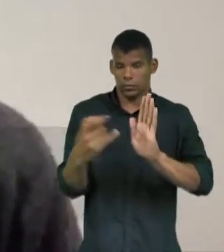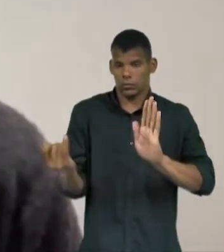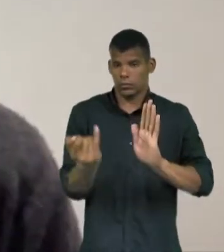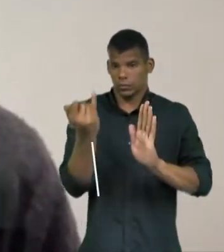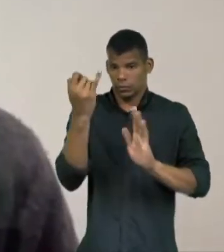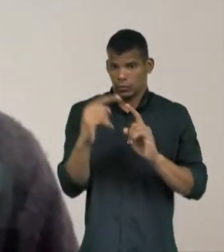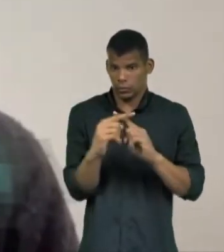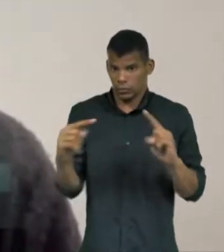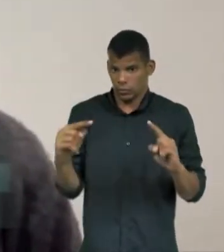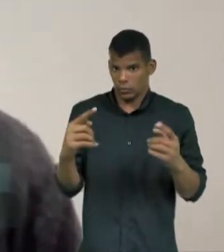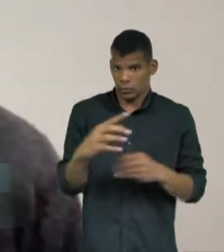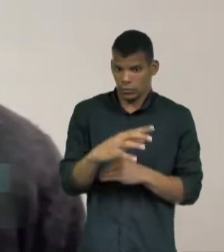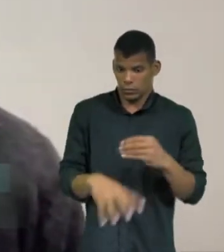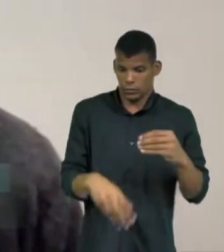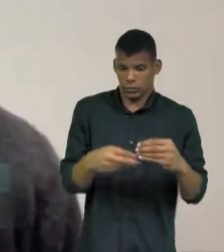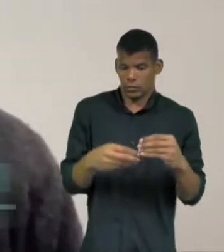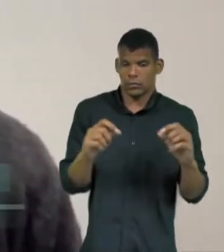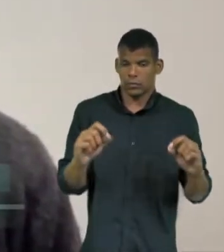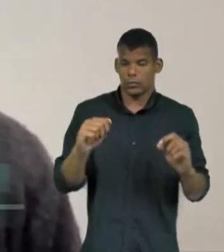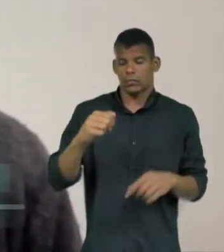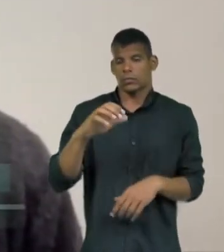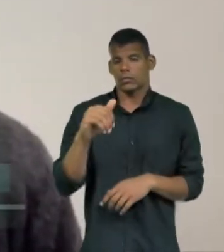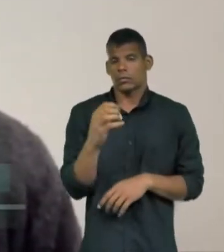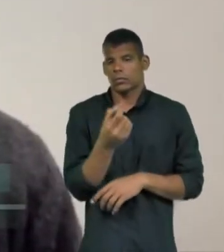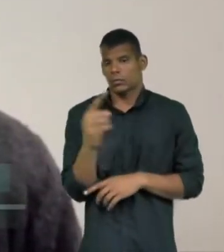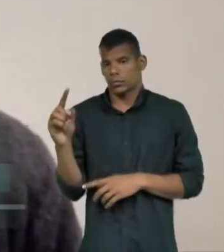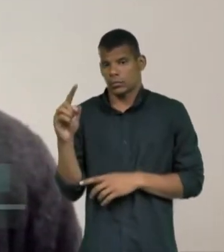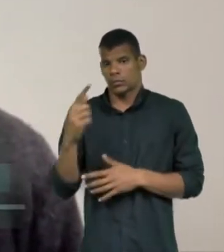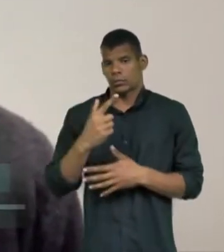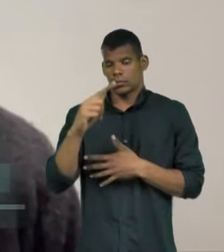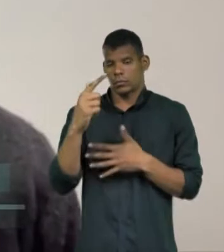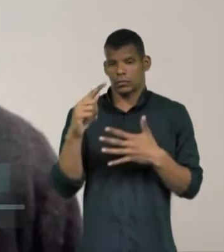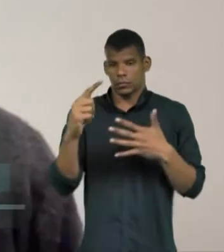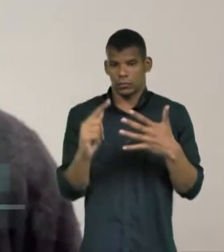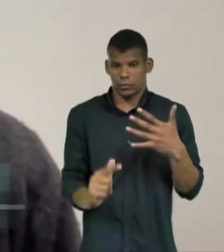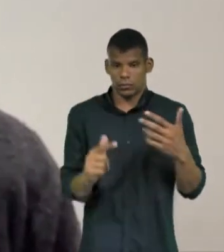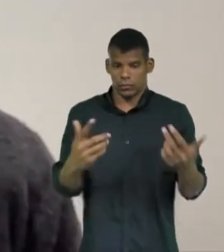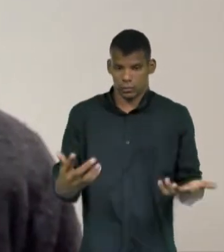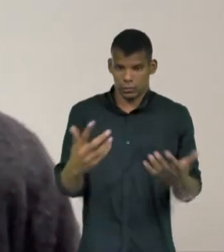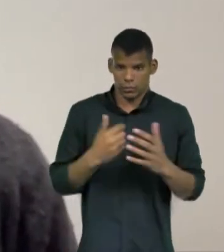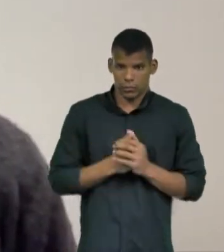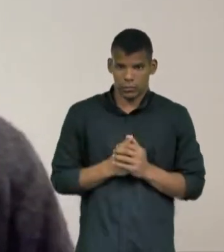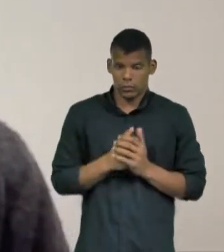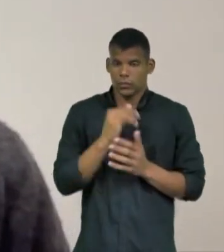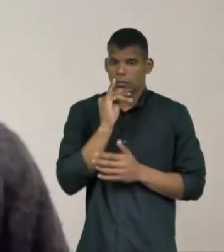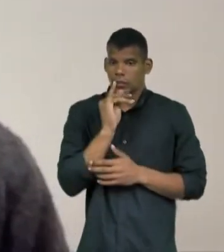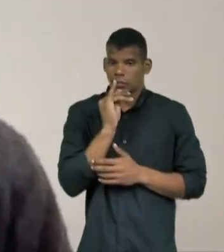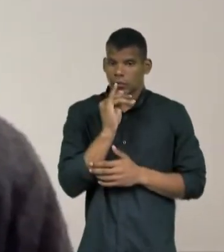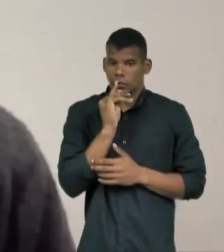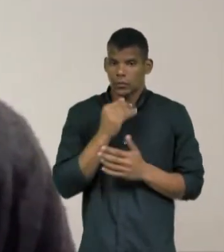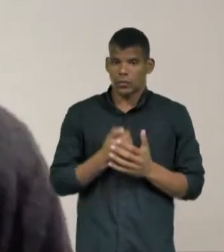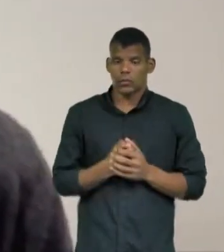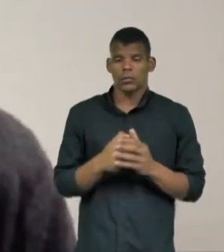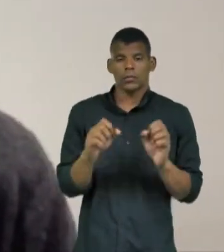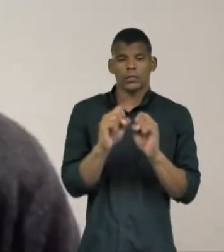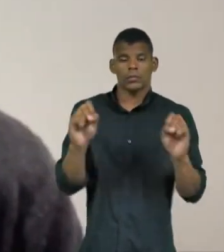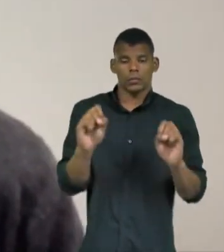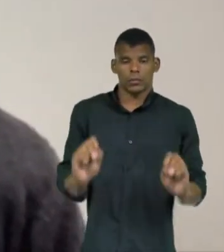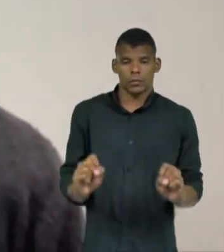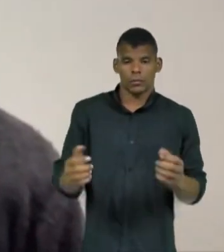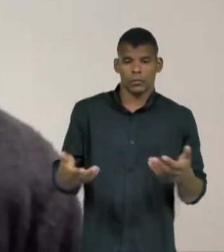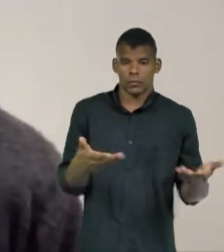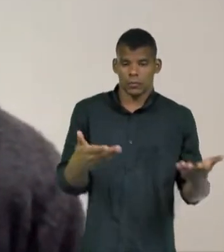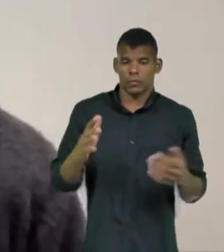mas eles têm que ser complementados com outras ações. Então, algumas outras ações, por exemplo, todo o sistema, o